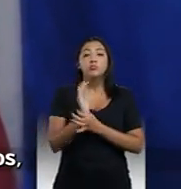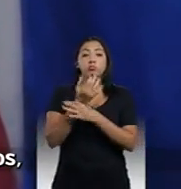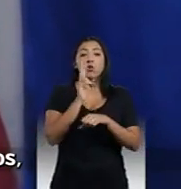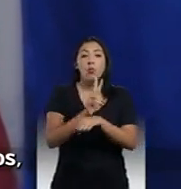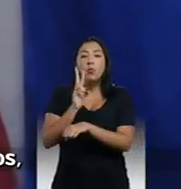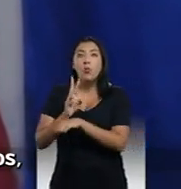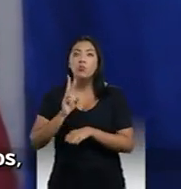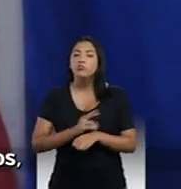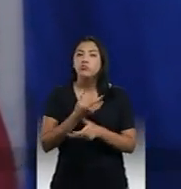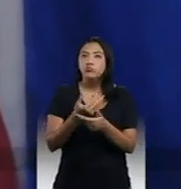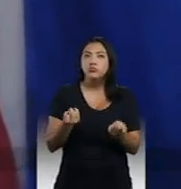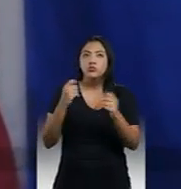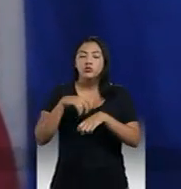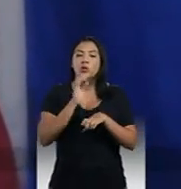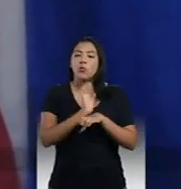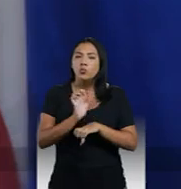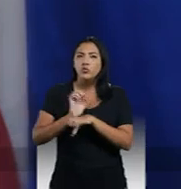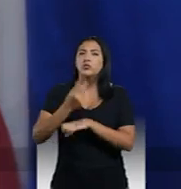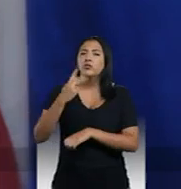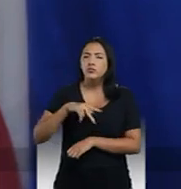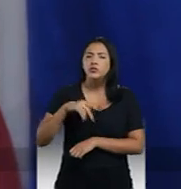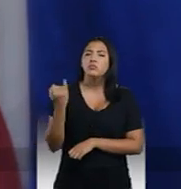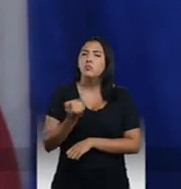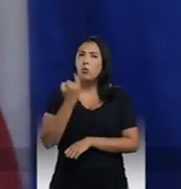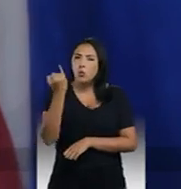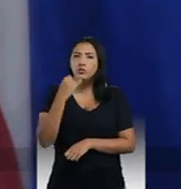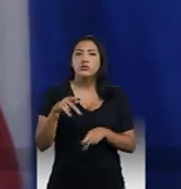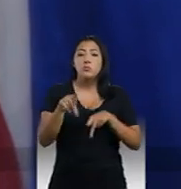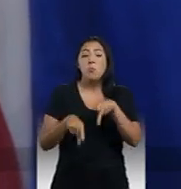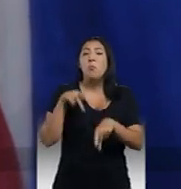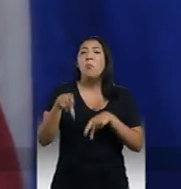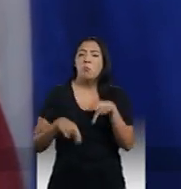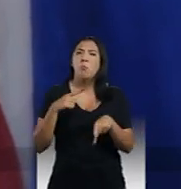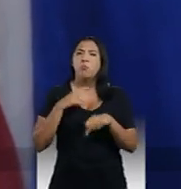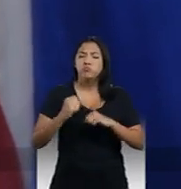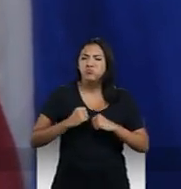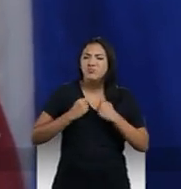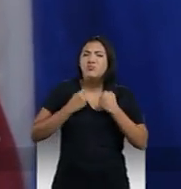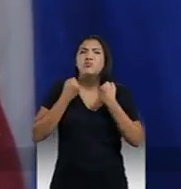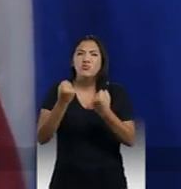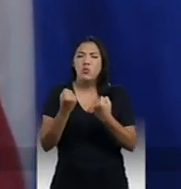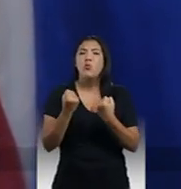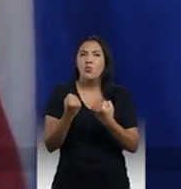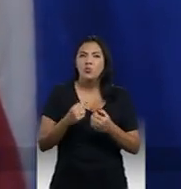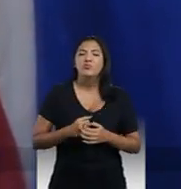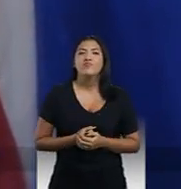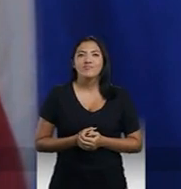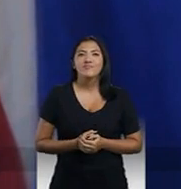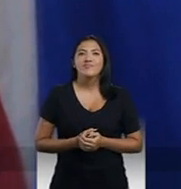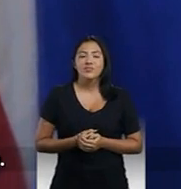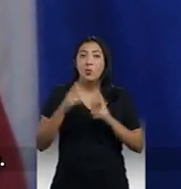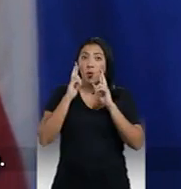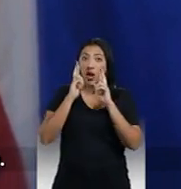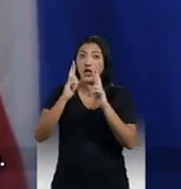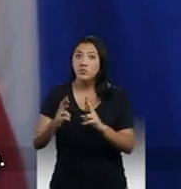com resultados efetivos o estado mais importante do país e o povo mais resistente dentre todos que já conheci.